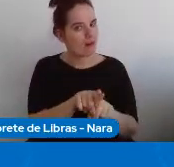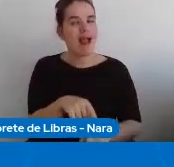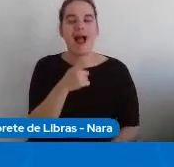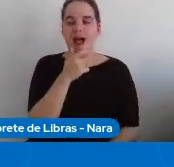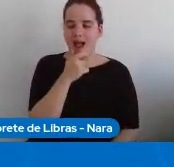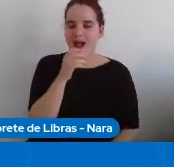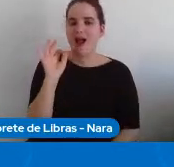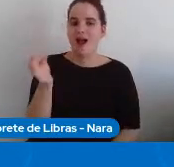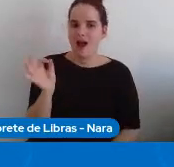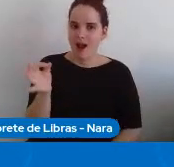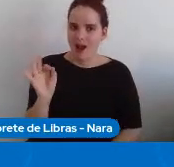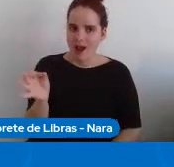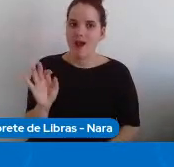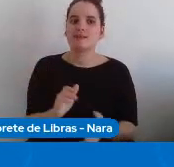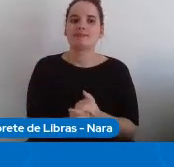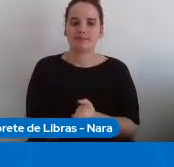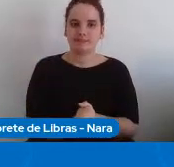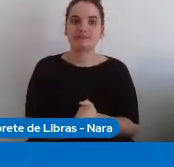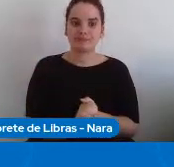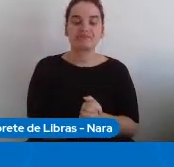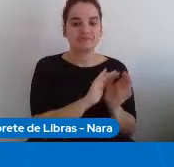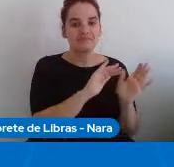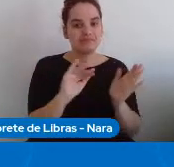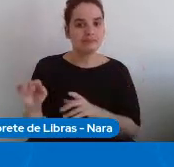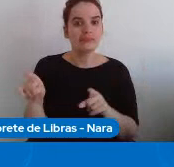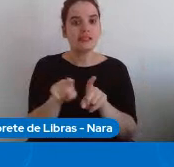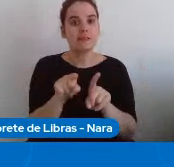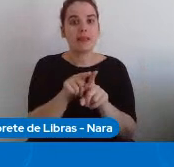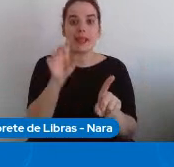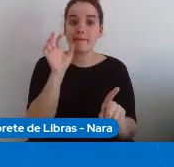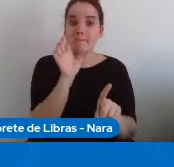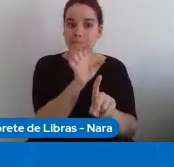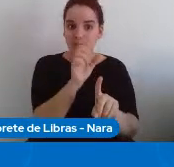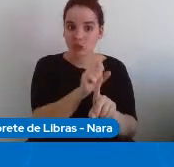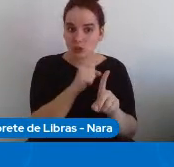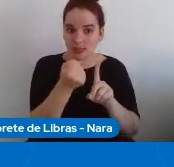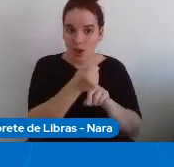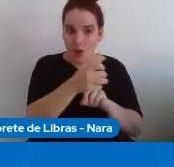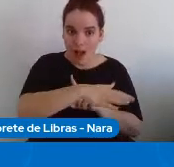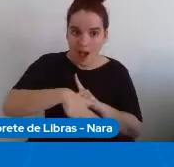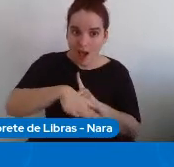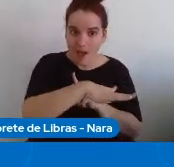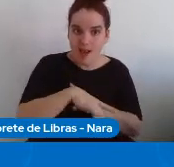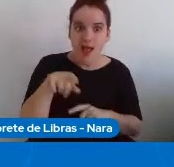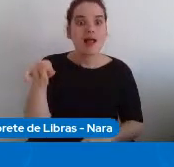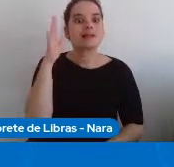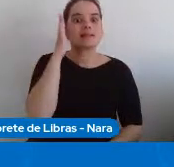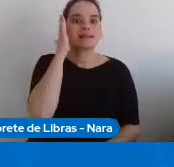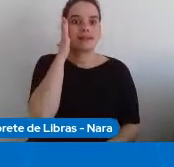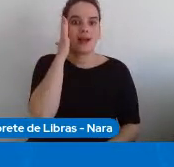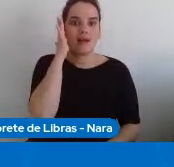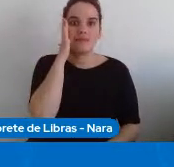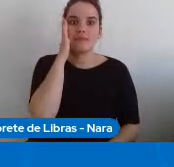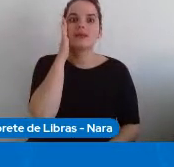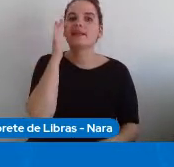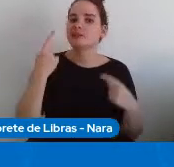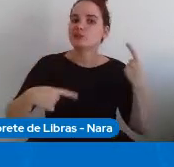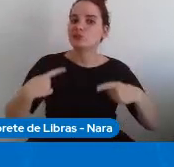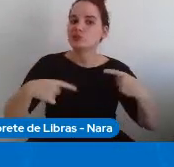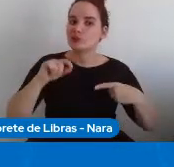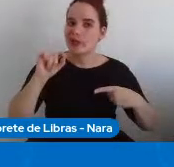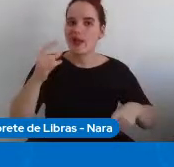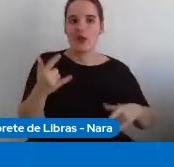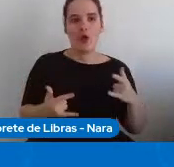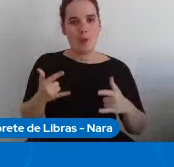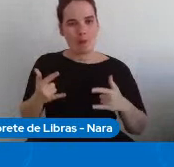e impacto social da da área ela já está informada pela discussão que nós fizemos sobre o caso do robô